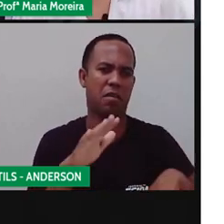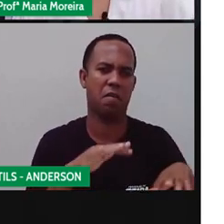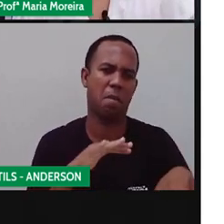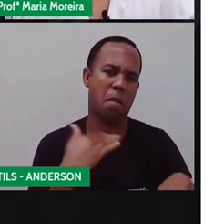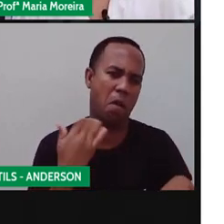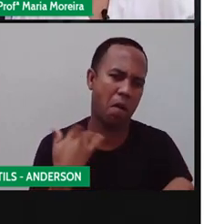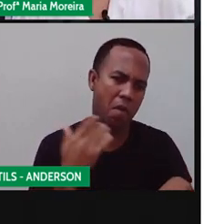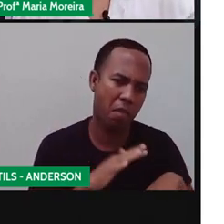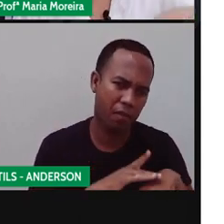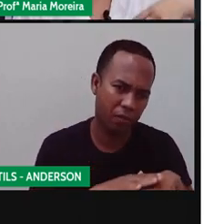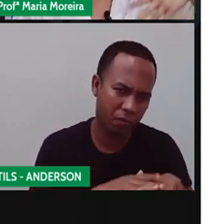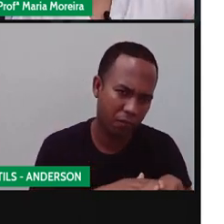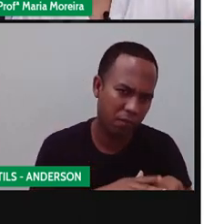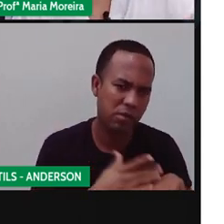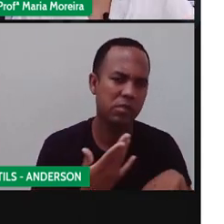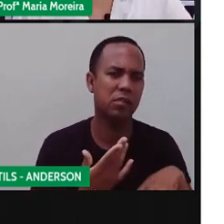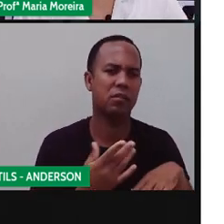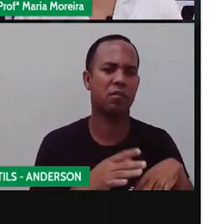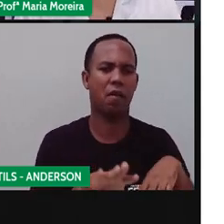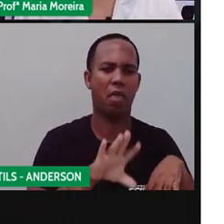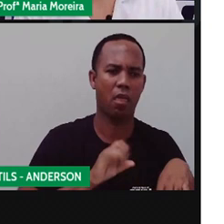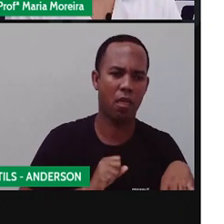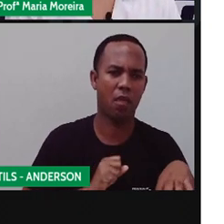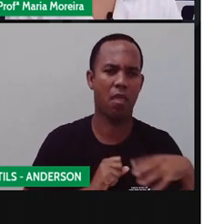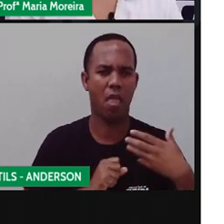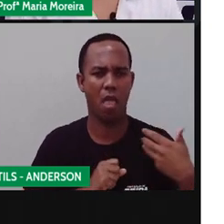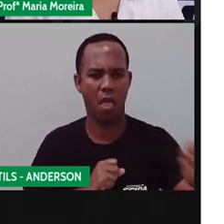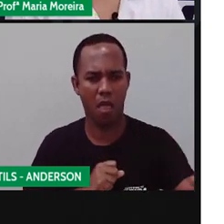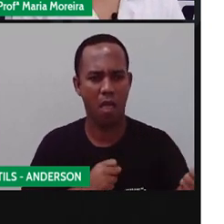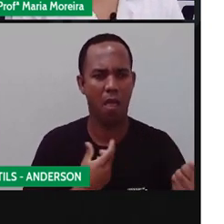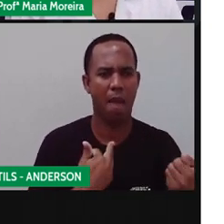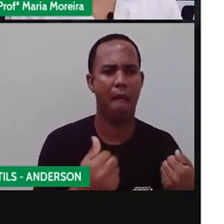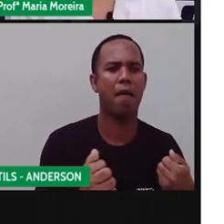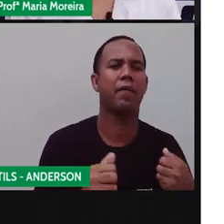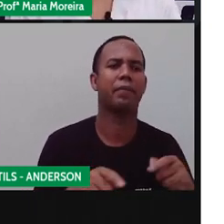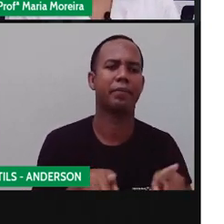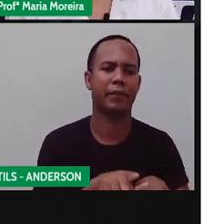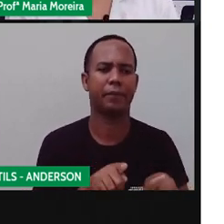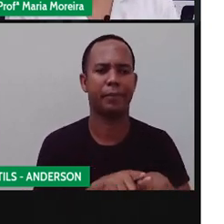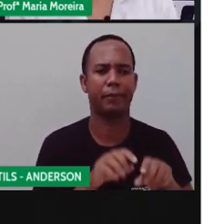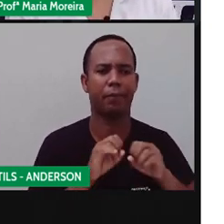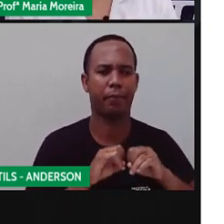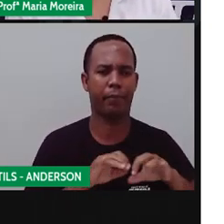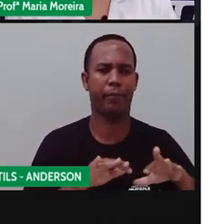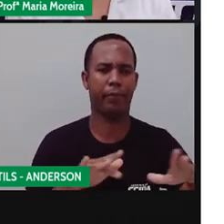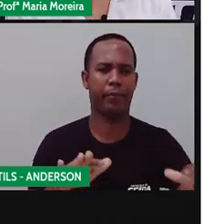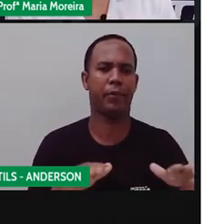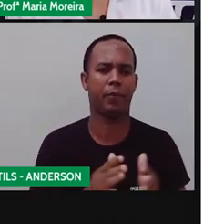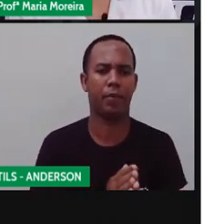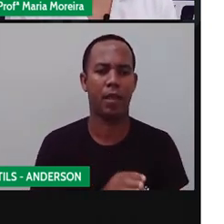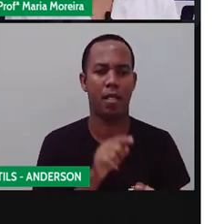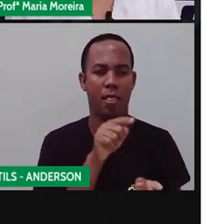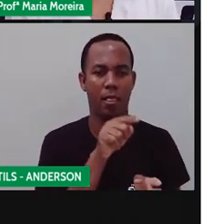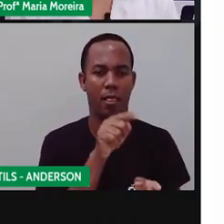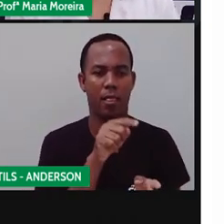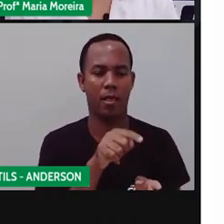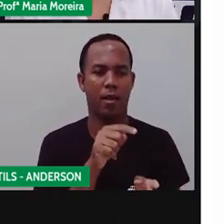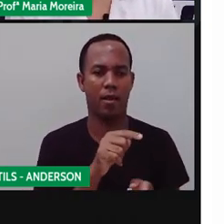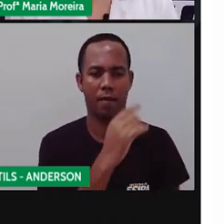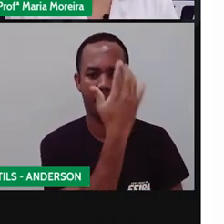doentes, e aí uma doença transmitia pra outro. Bom, e essas plantas que vinham nesses navios negreiros,